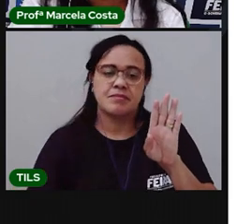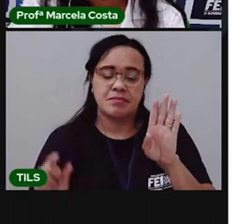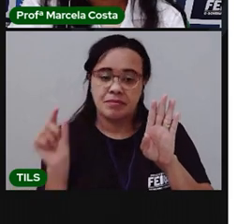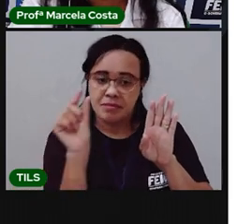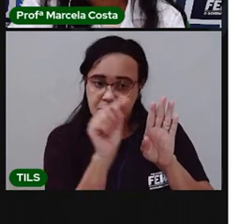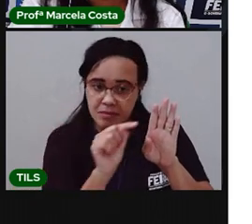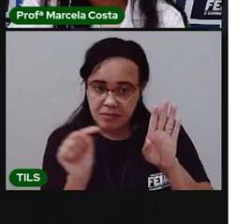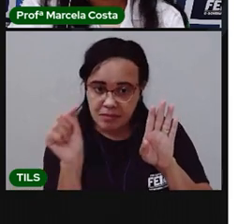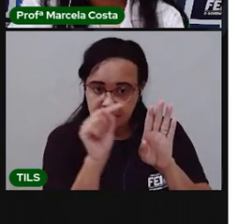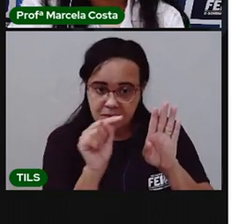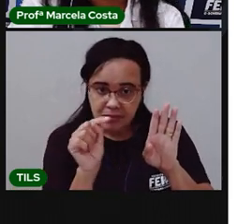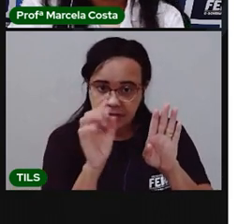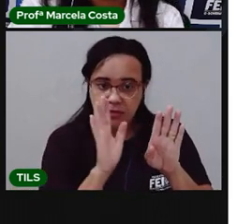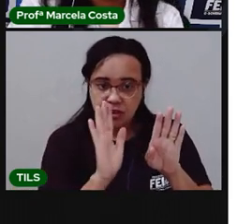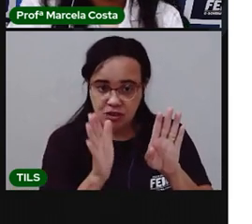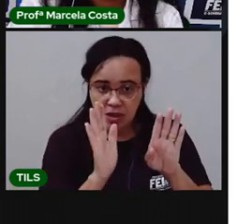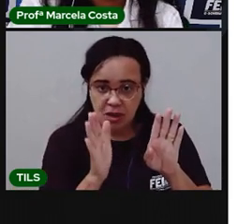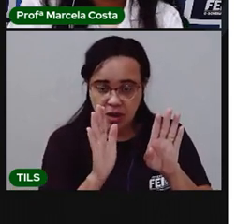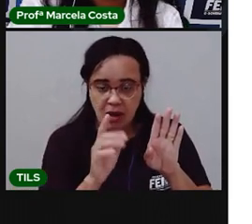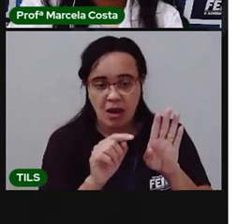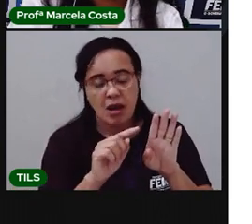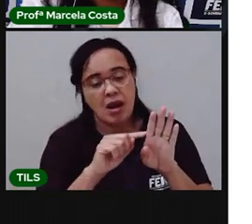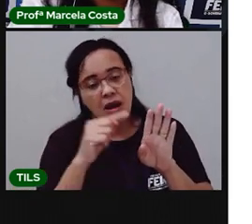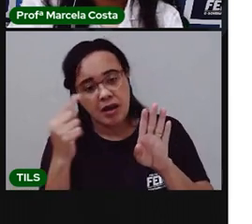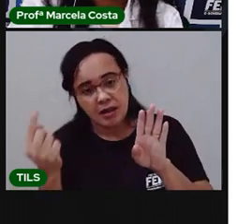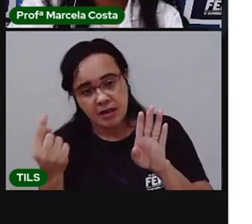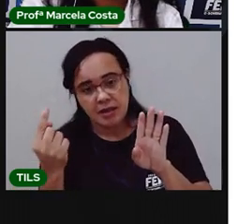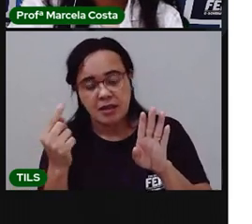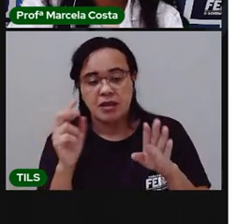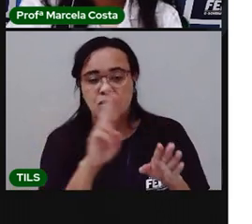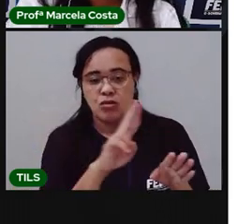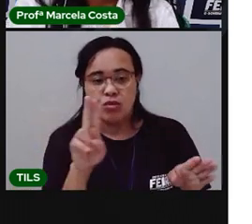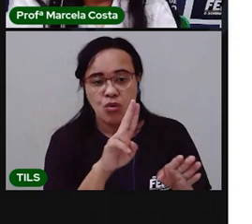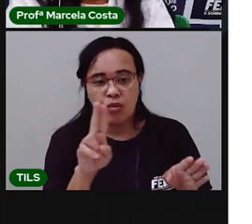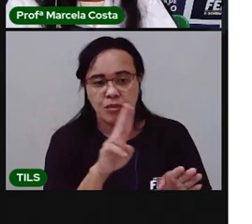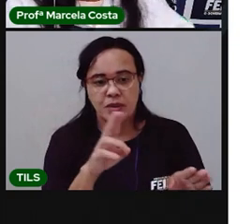Circulou? Vem e escreve aqui do lado. Barata.